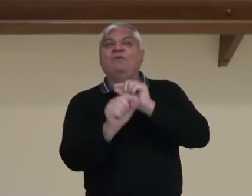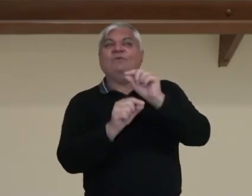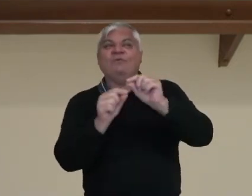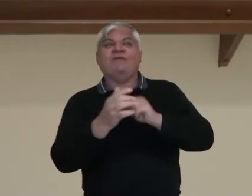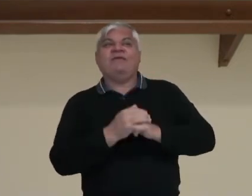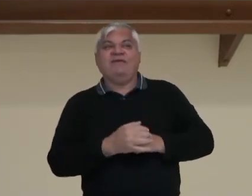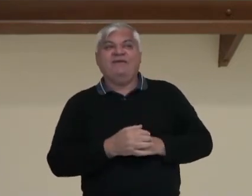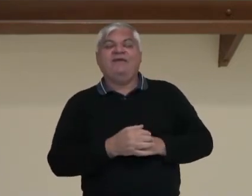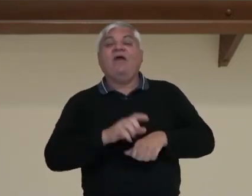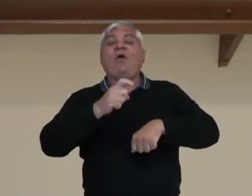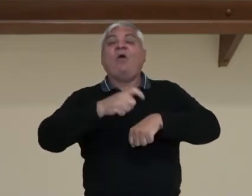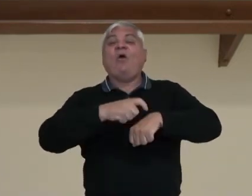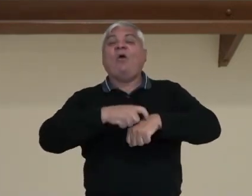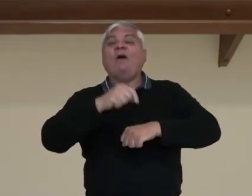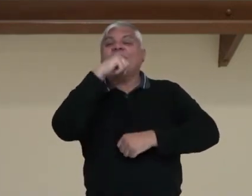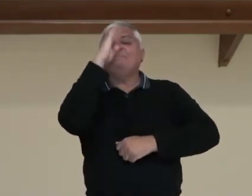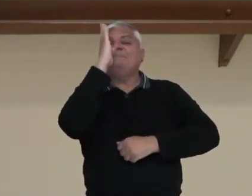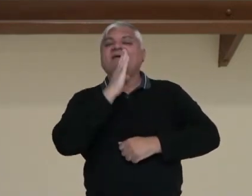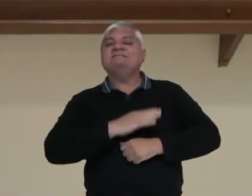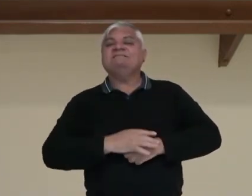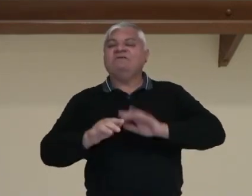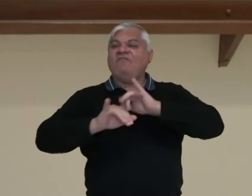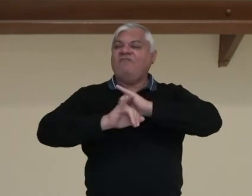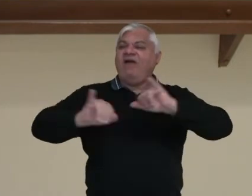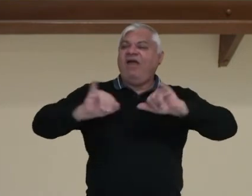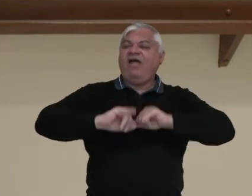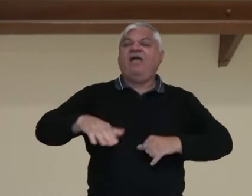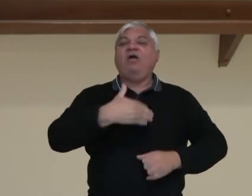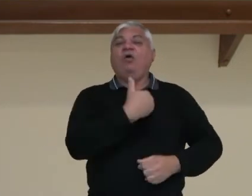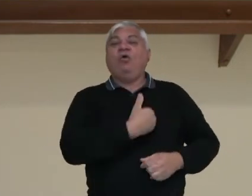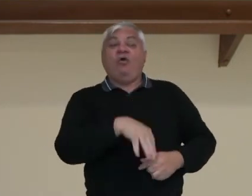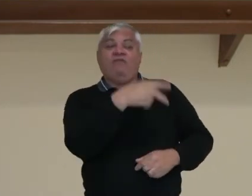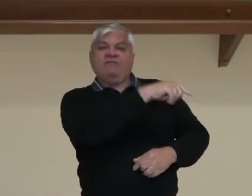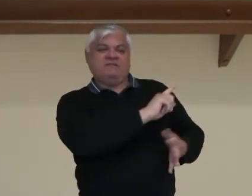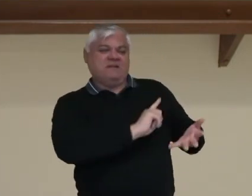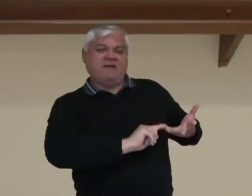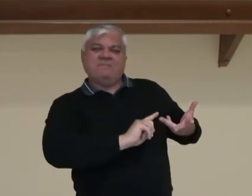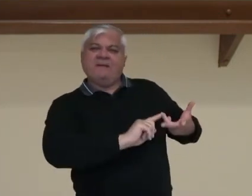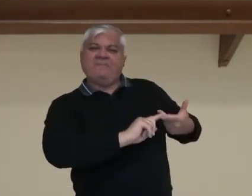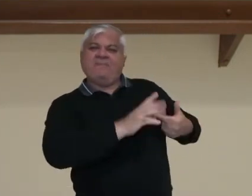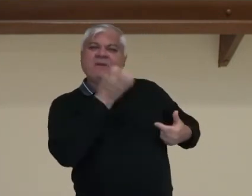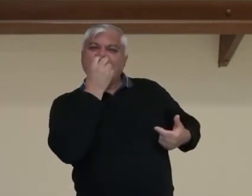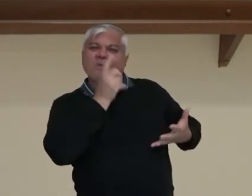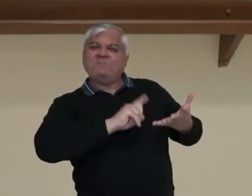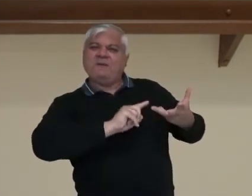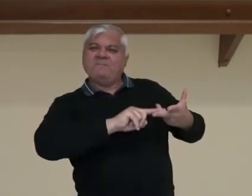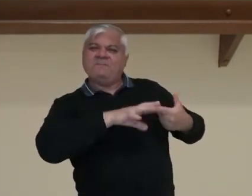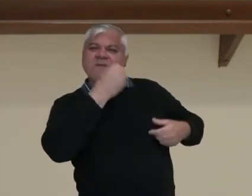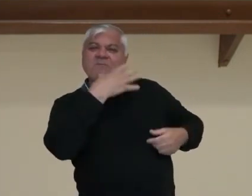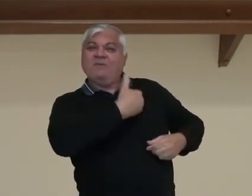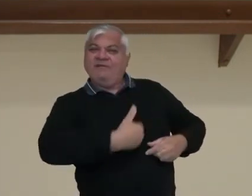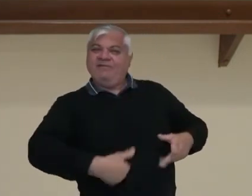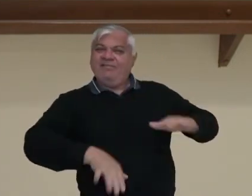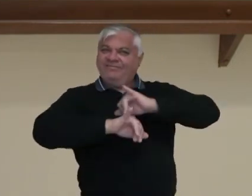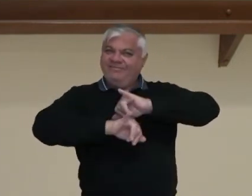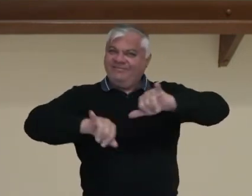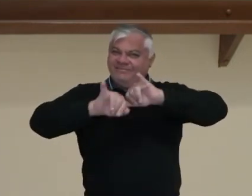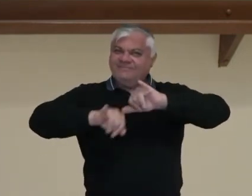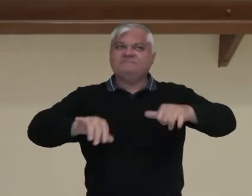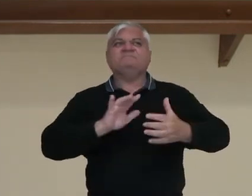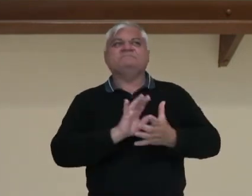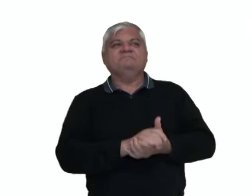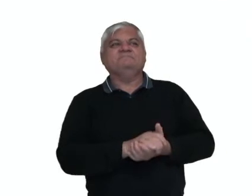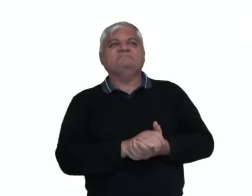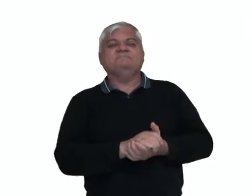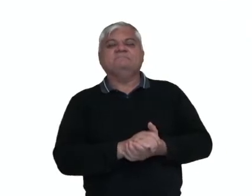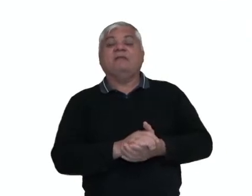chamado Hora do Brasil, onde se divulgava toda a propaganda de governo de Getúlio Vargas. Bom, o samba